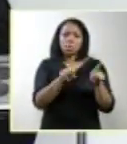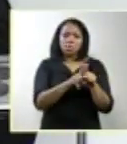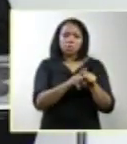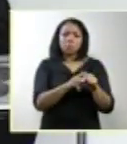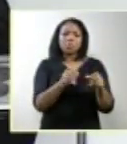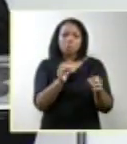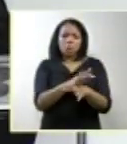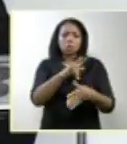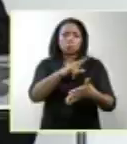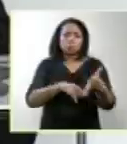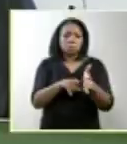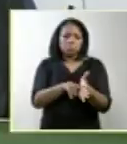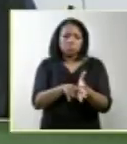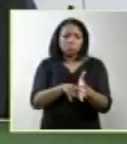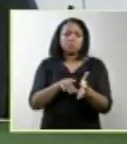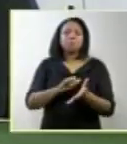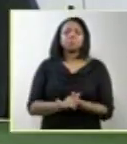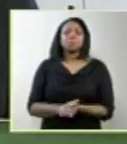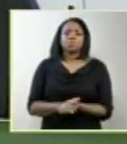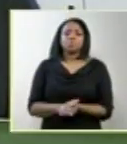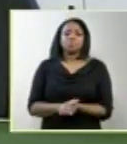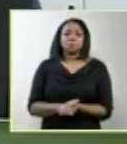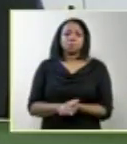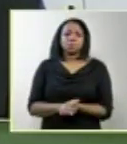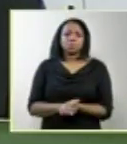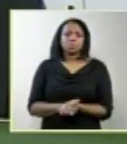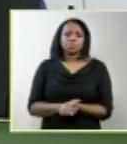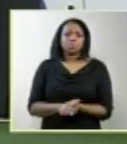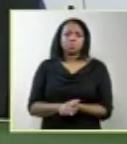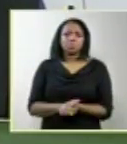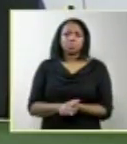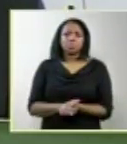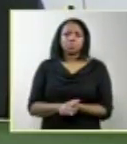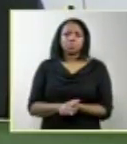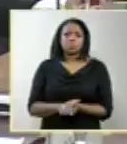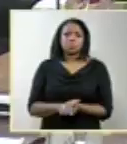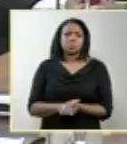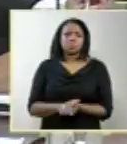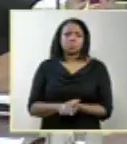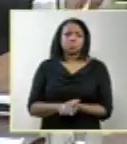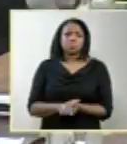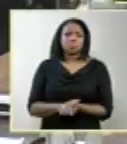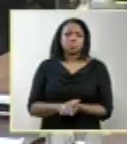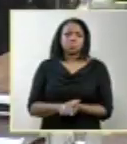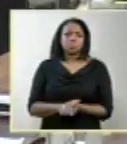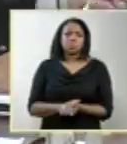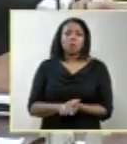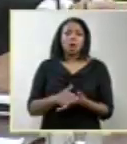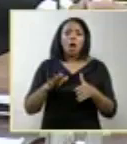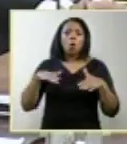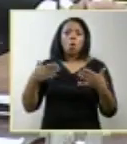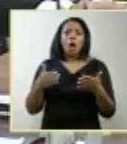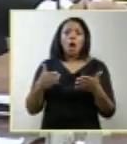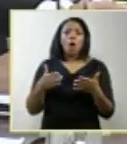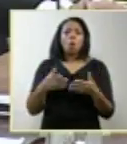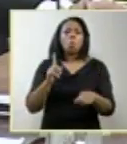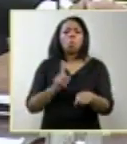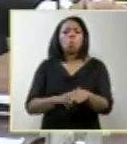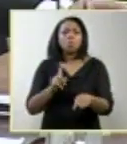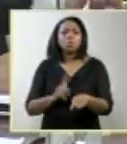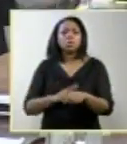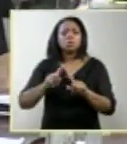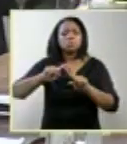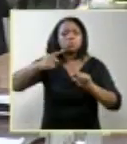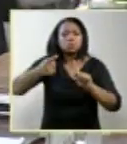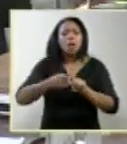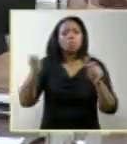diagnóstico. Uma última pergunta, senhor presidente. pois não. Qual o momento da gestação em